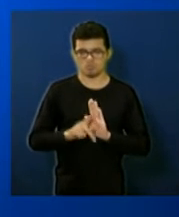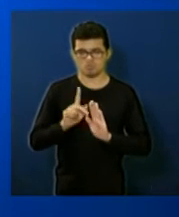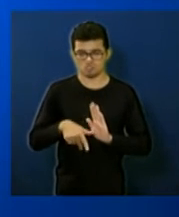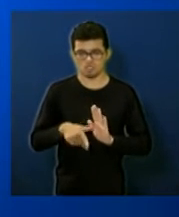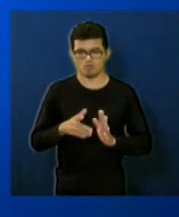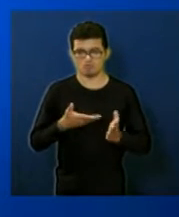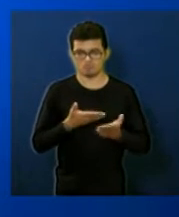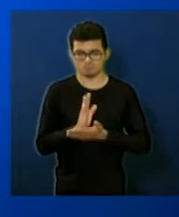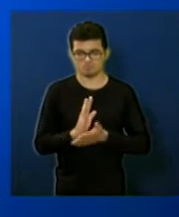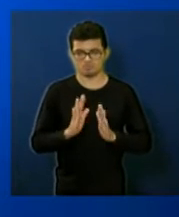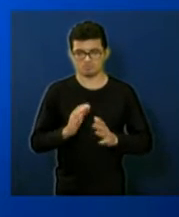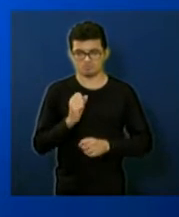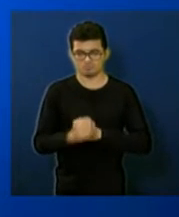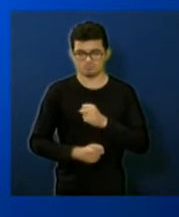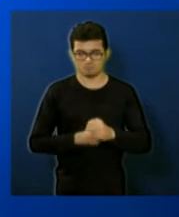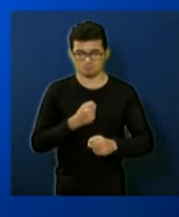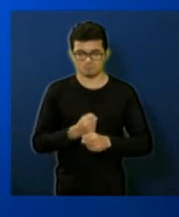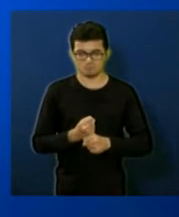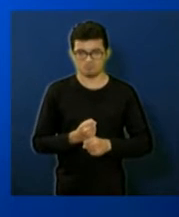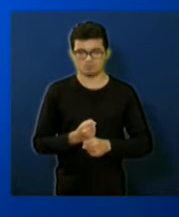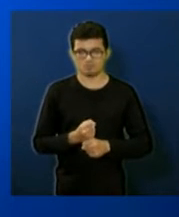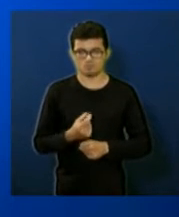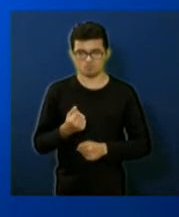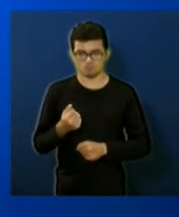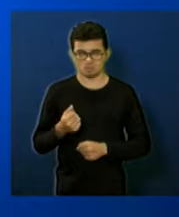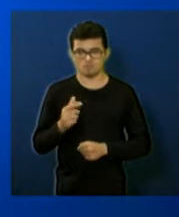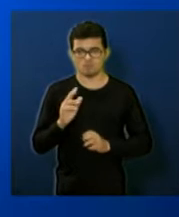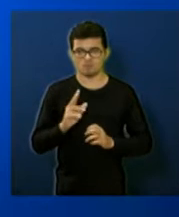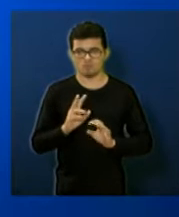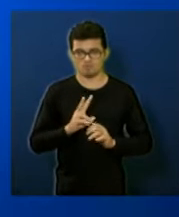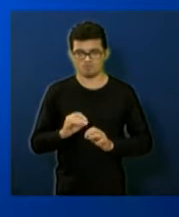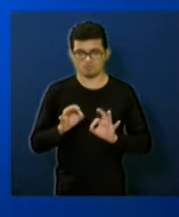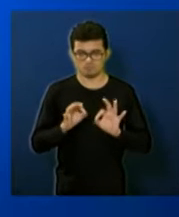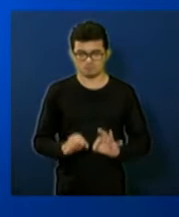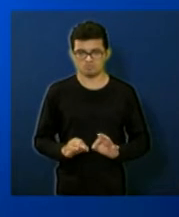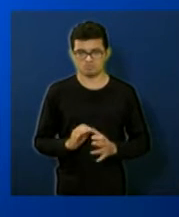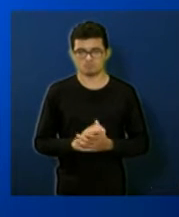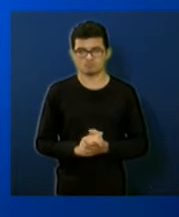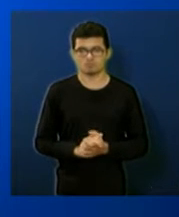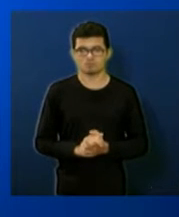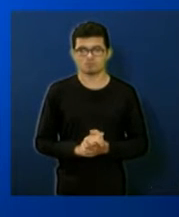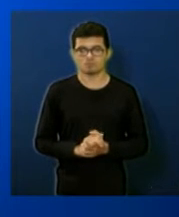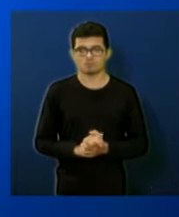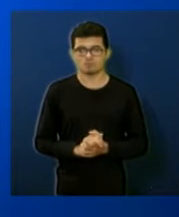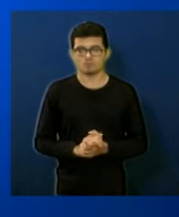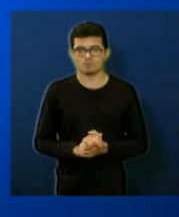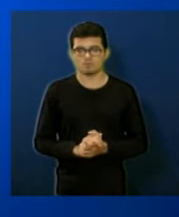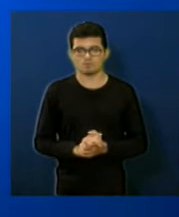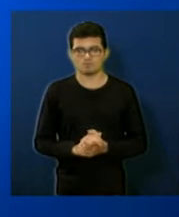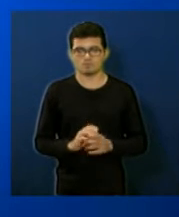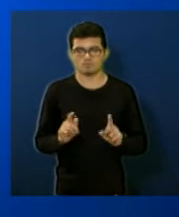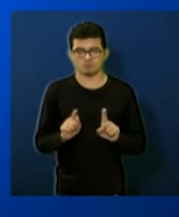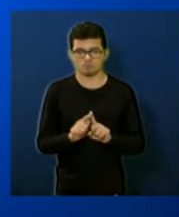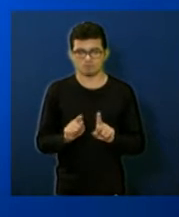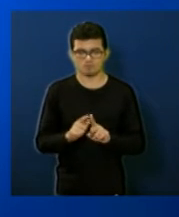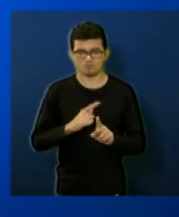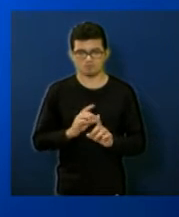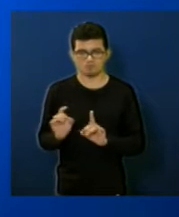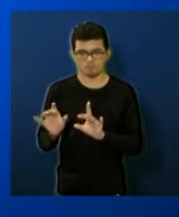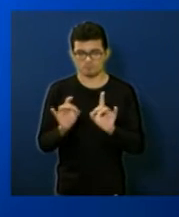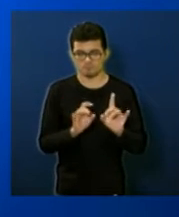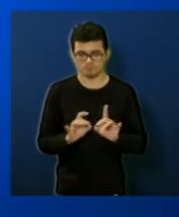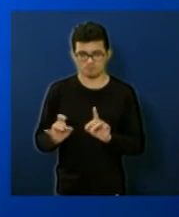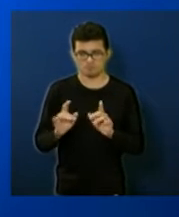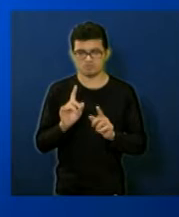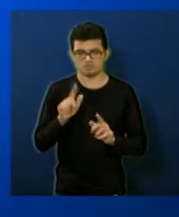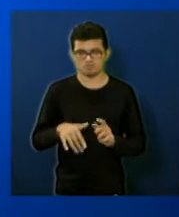aprovado inclusive o ano que vem esse dinheiro certamente vai chegar não sei que houver algum problema com o estado e alienação de bens que a venda de algum